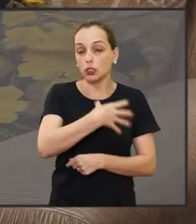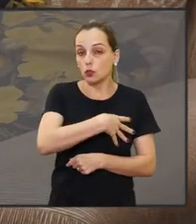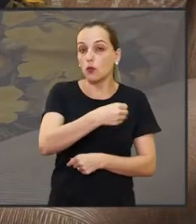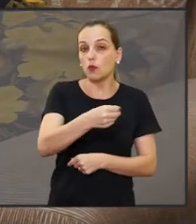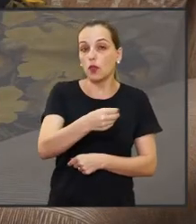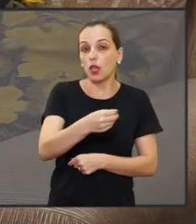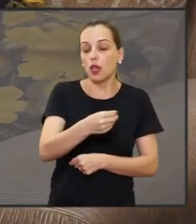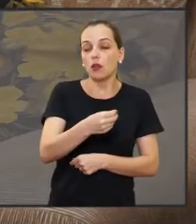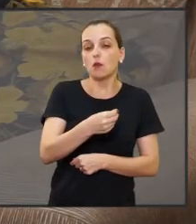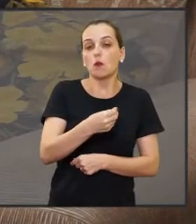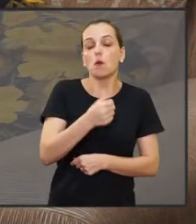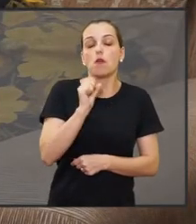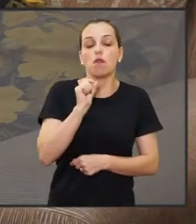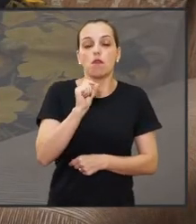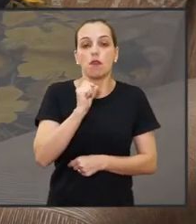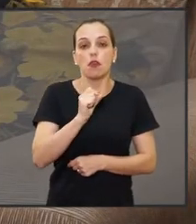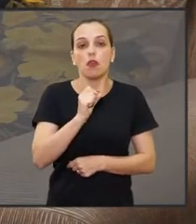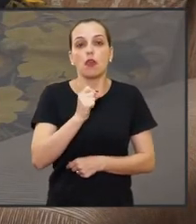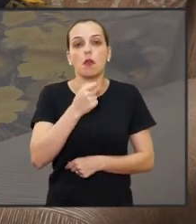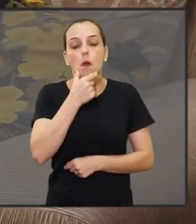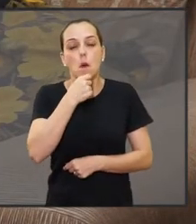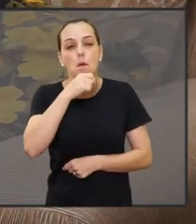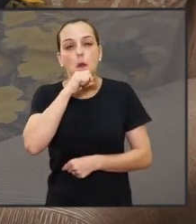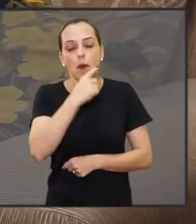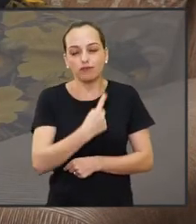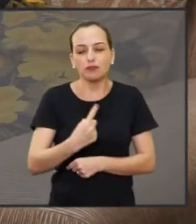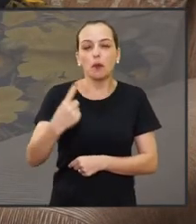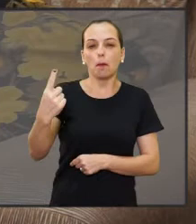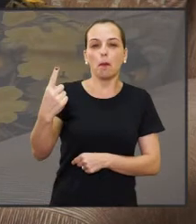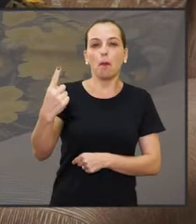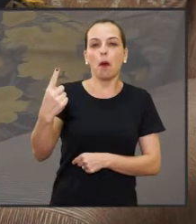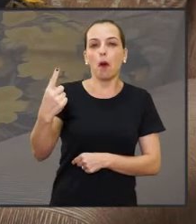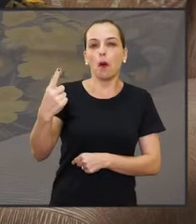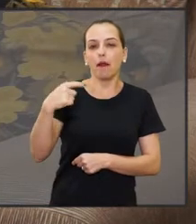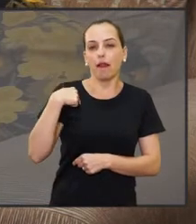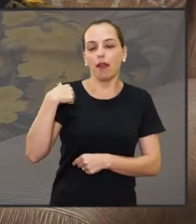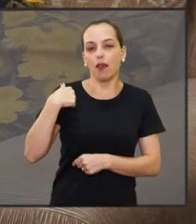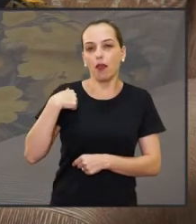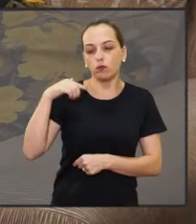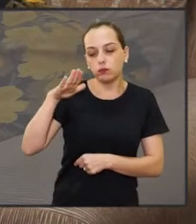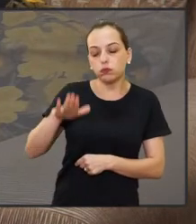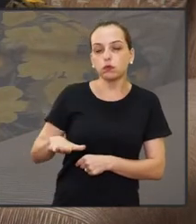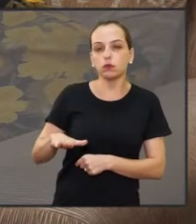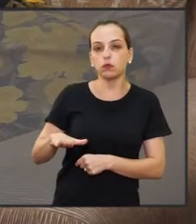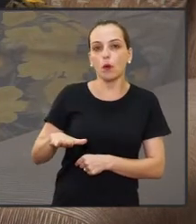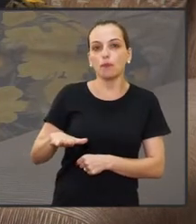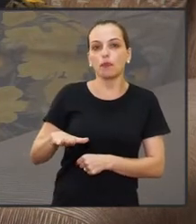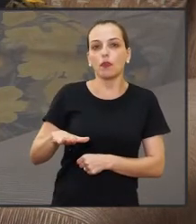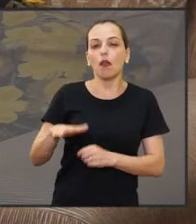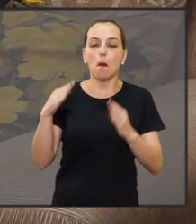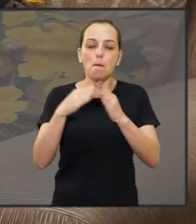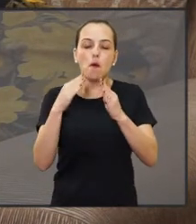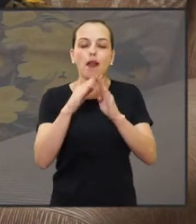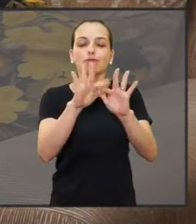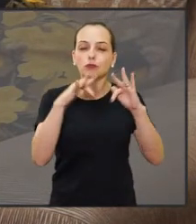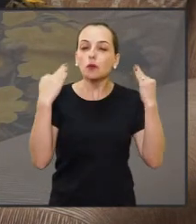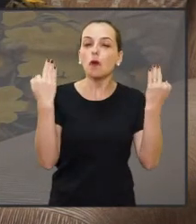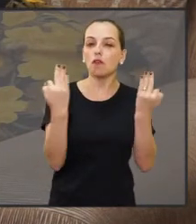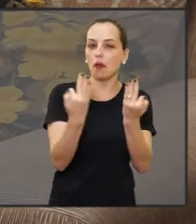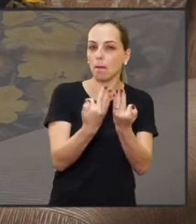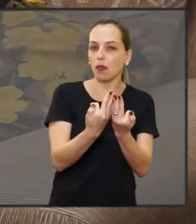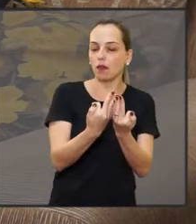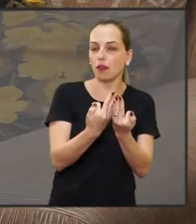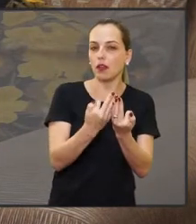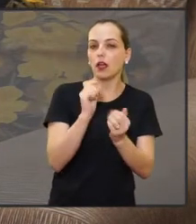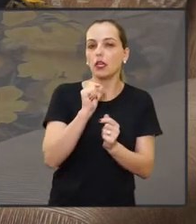eu tinha 6 anos de idade, morava com a minha mãe, com meus irmãos e com a minha avó, meu vô, primos,